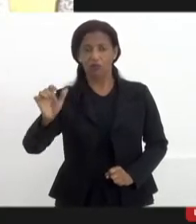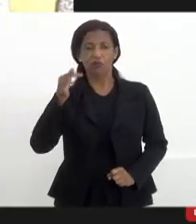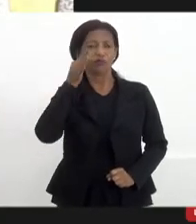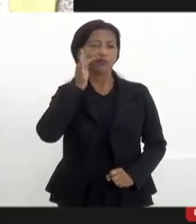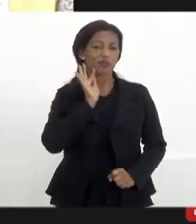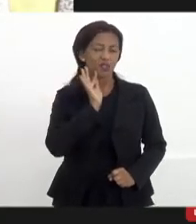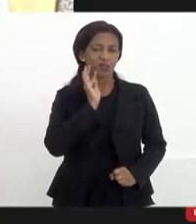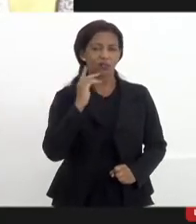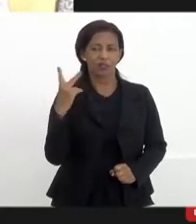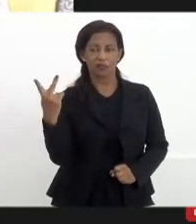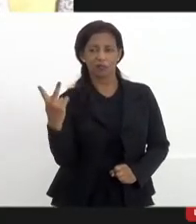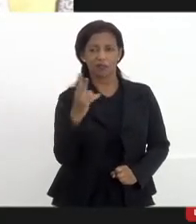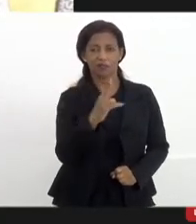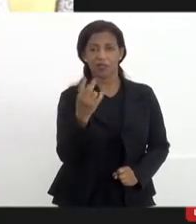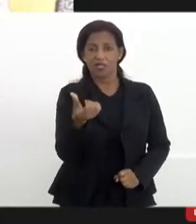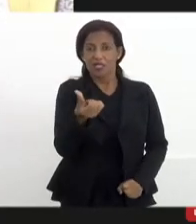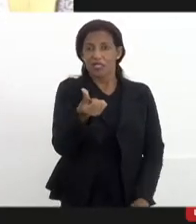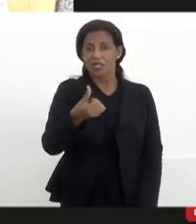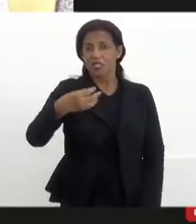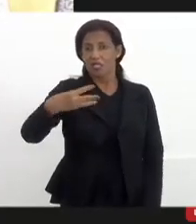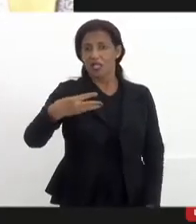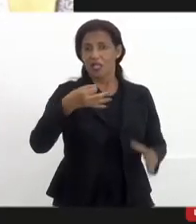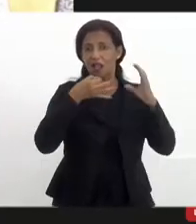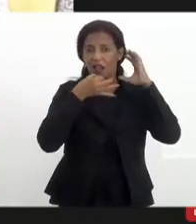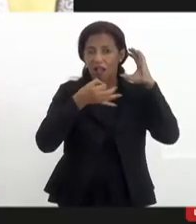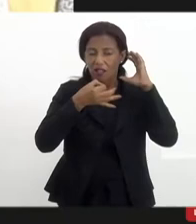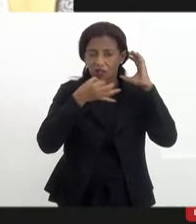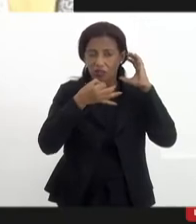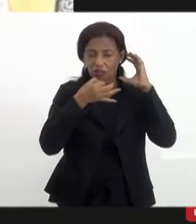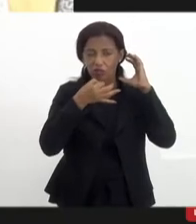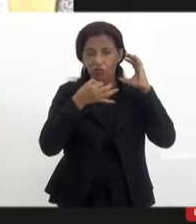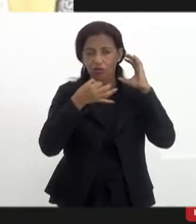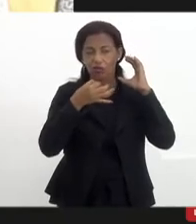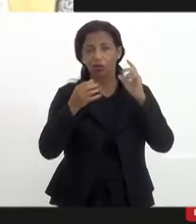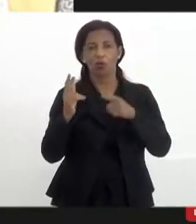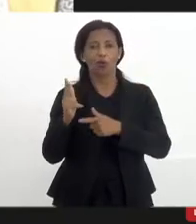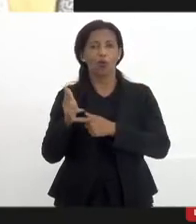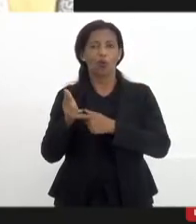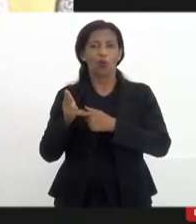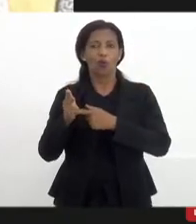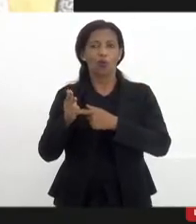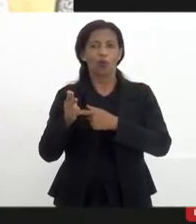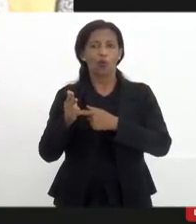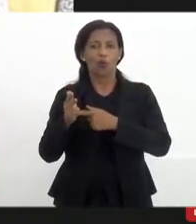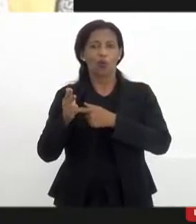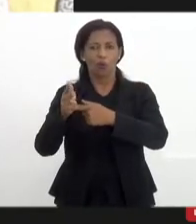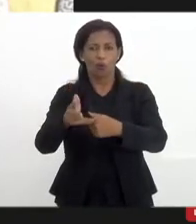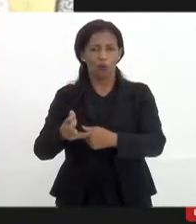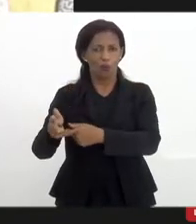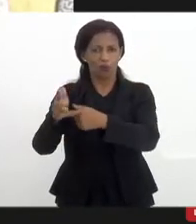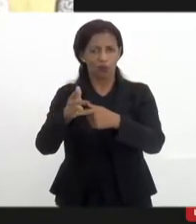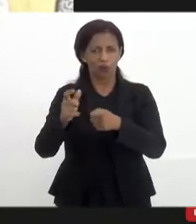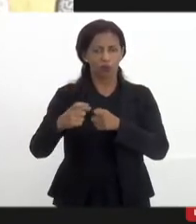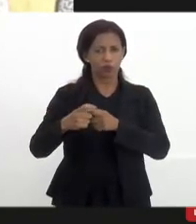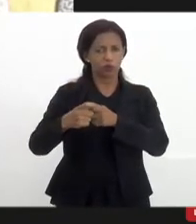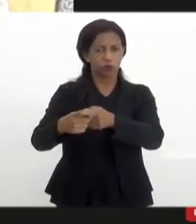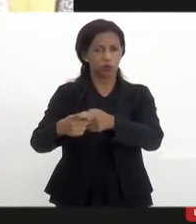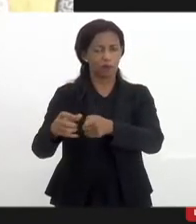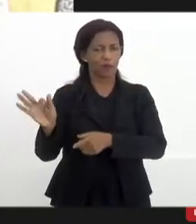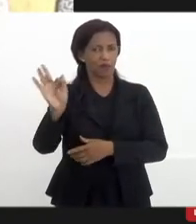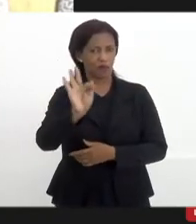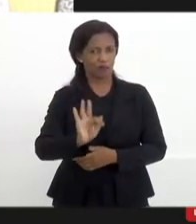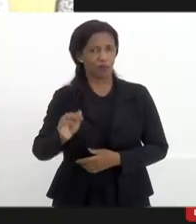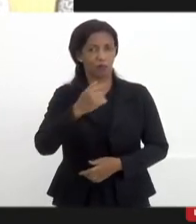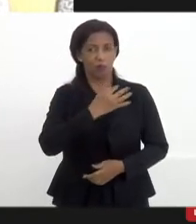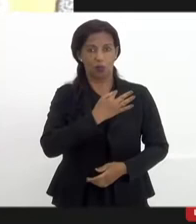Nós temos 63 rádios comunitárias outorgadas pela federação, pelo